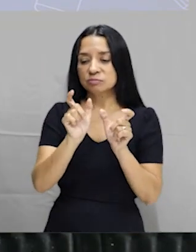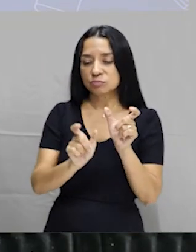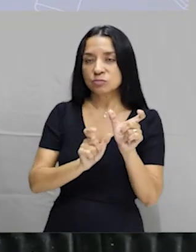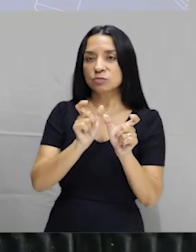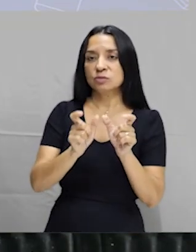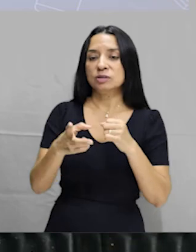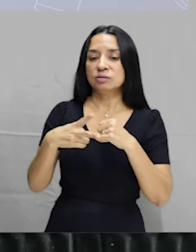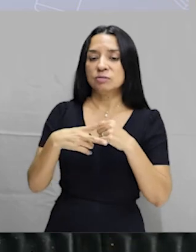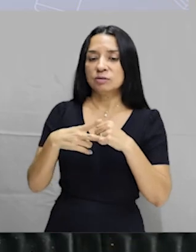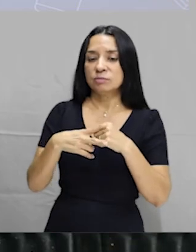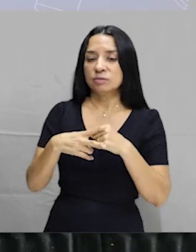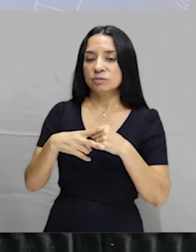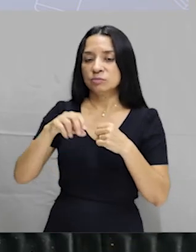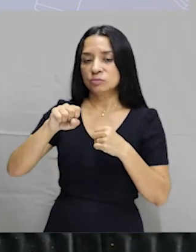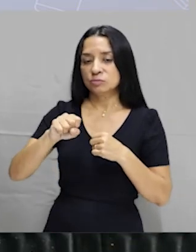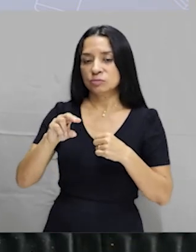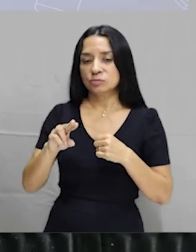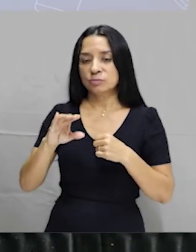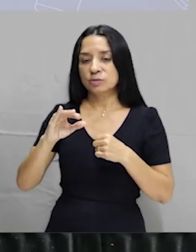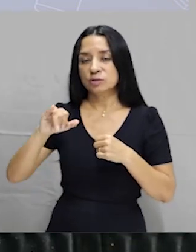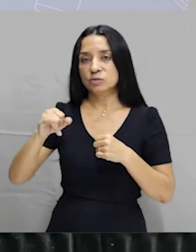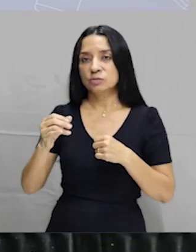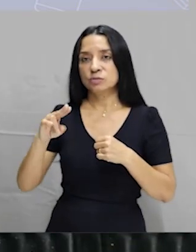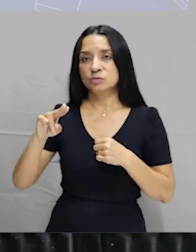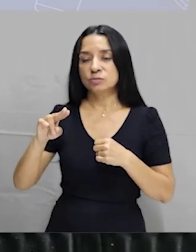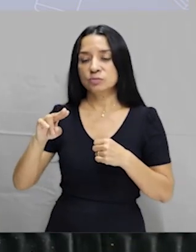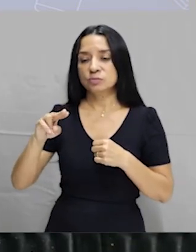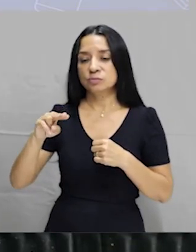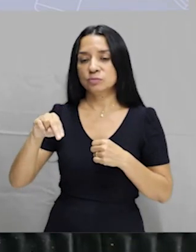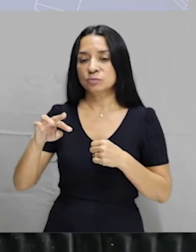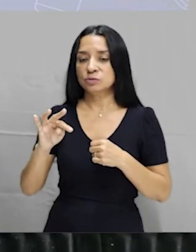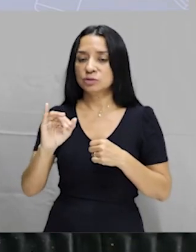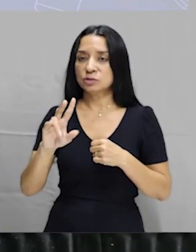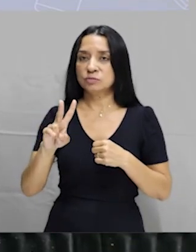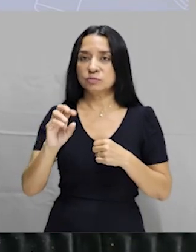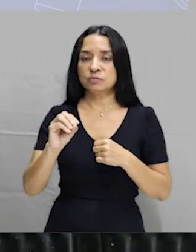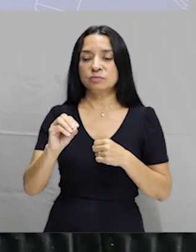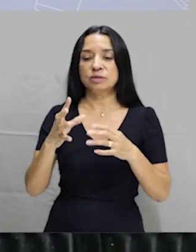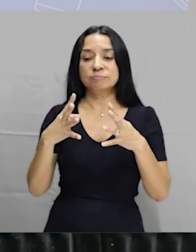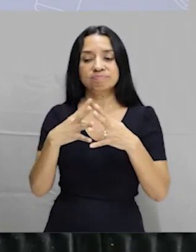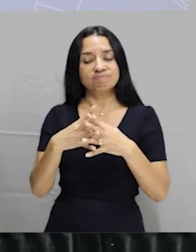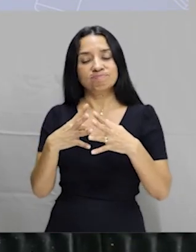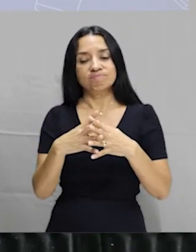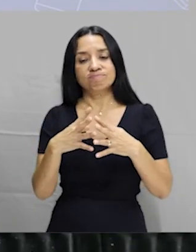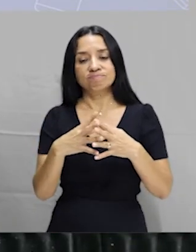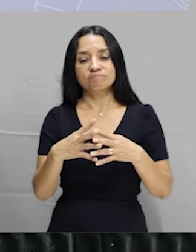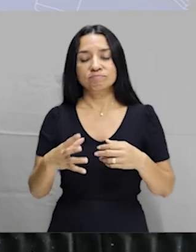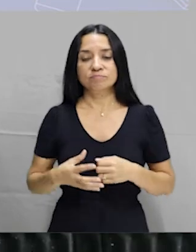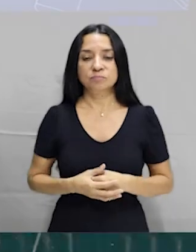no subjuntivo, aí você ia se atrapalhar, né? Então, vamos estudar verbo.